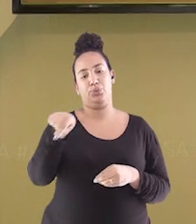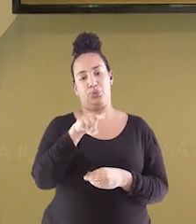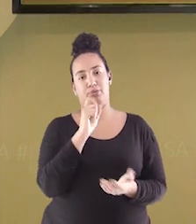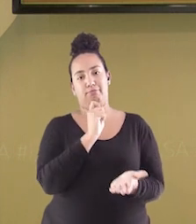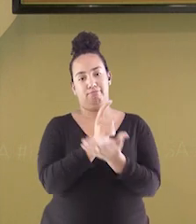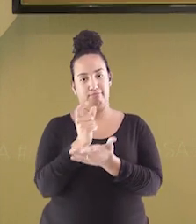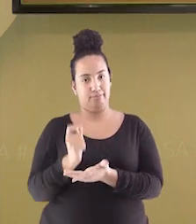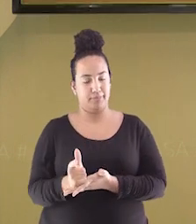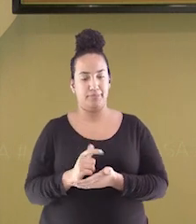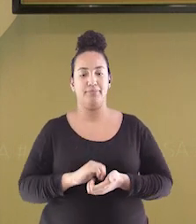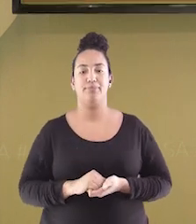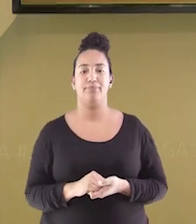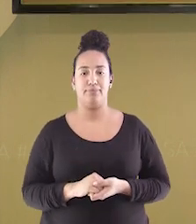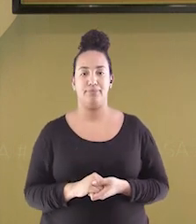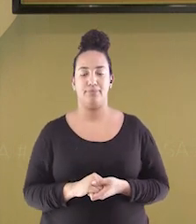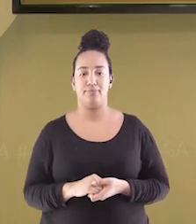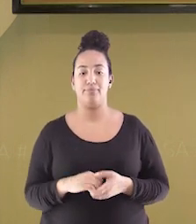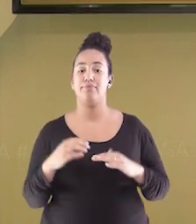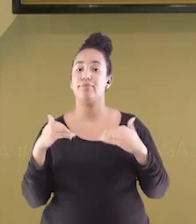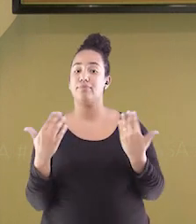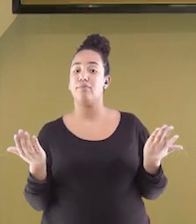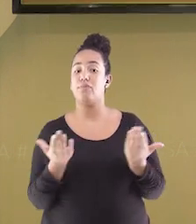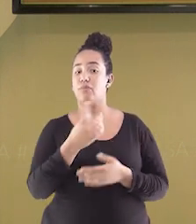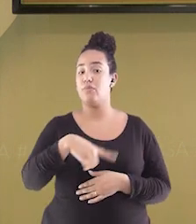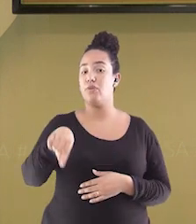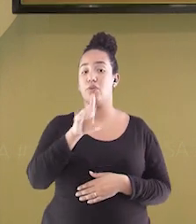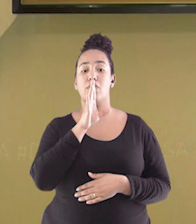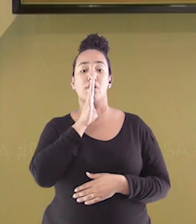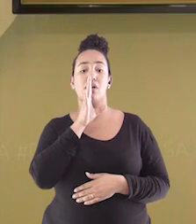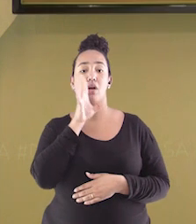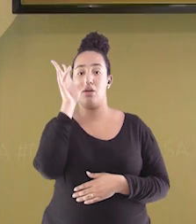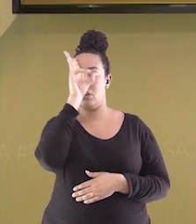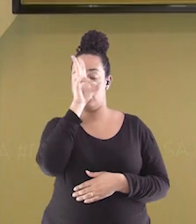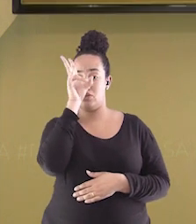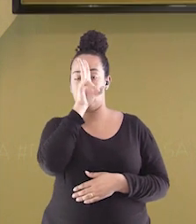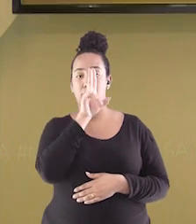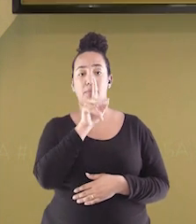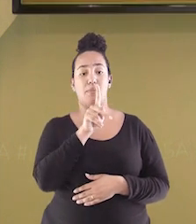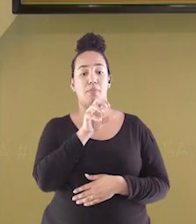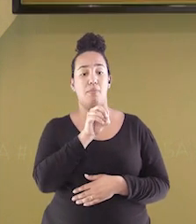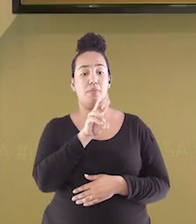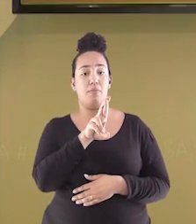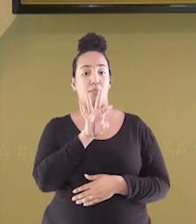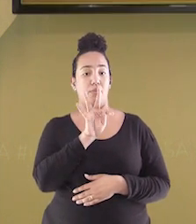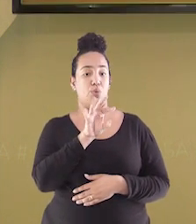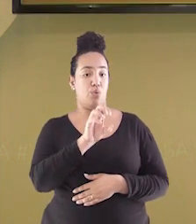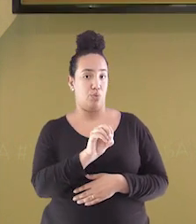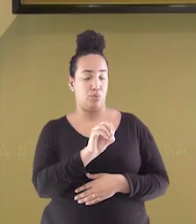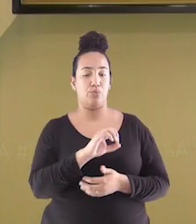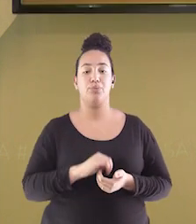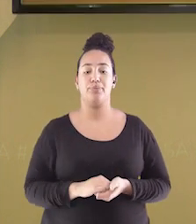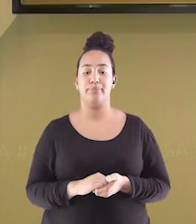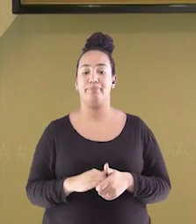consumimos. Vamos conhecer um pouco sobre a história do complexo portuário de Tubarão.